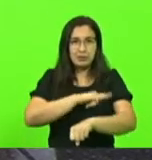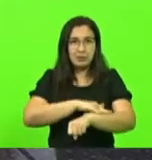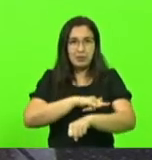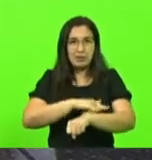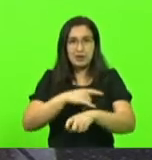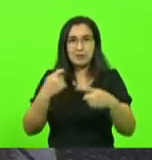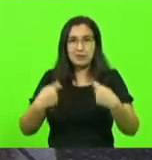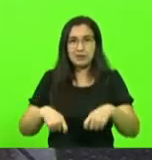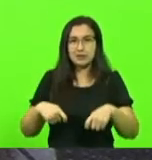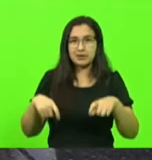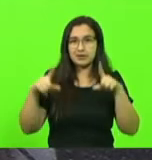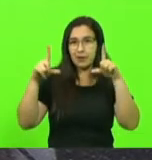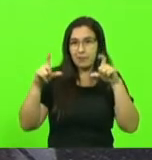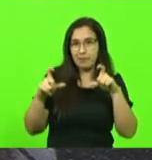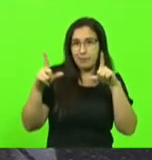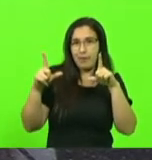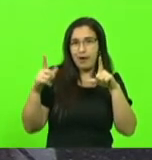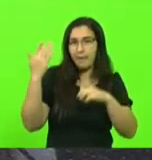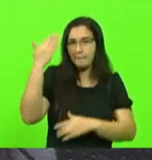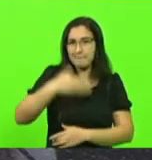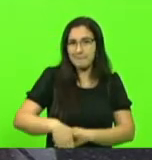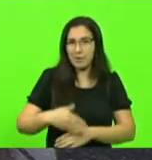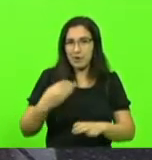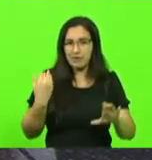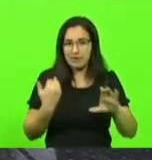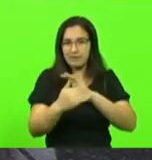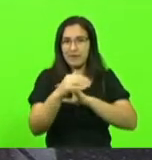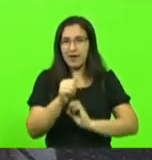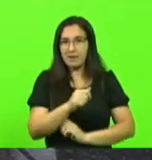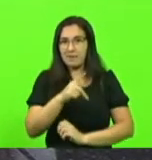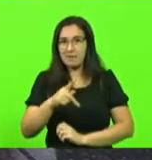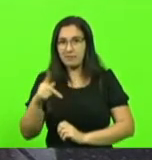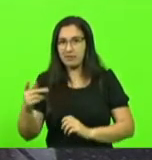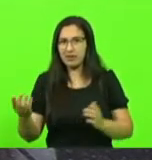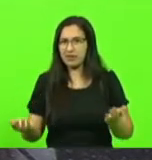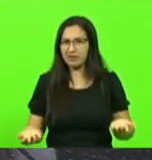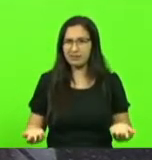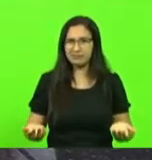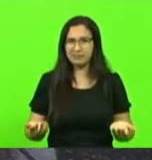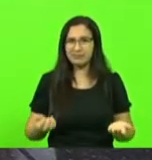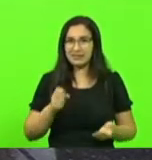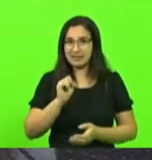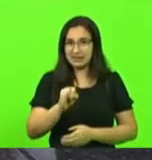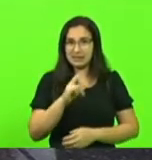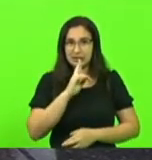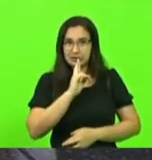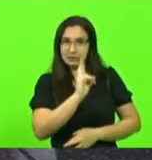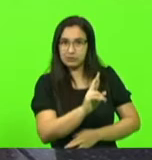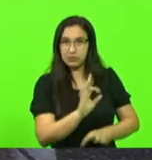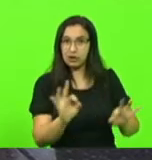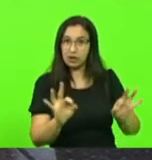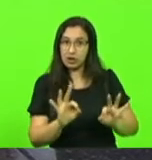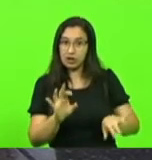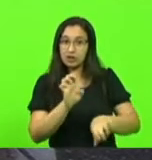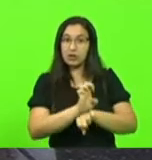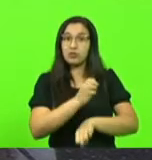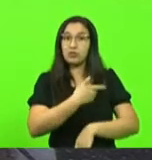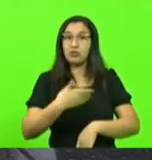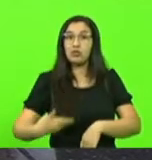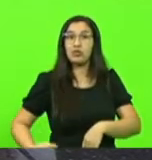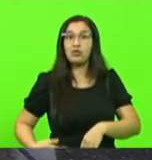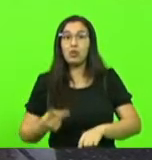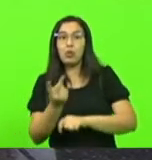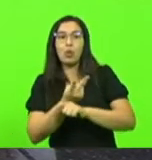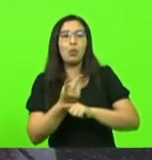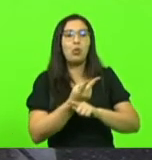foto, alguma coisa, para comprovar que tu está ali. Porque se tu não der uma resposta, o Estado vai atrás de ti para saber